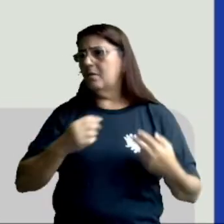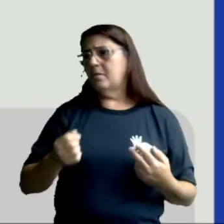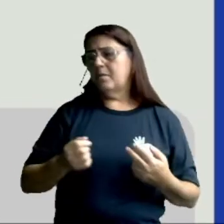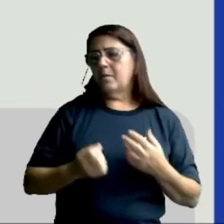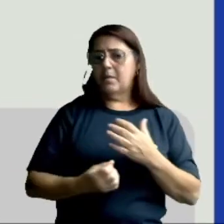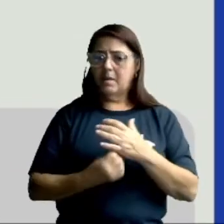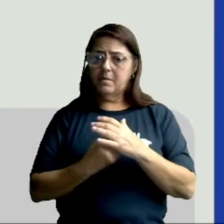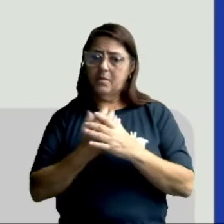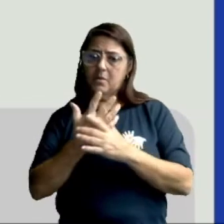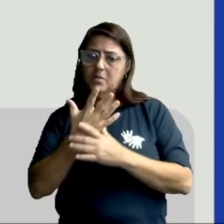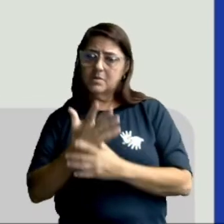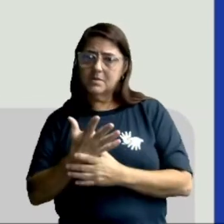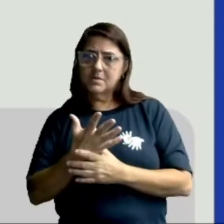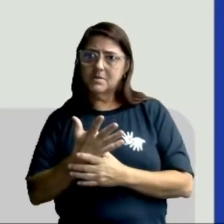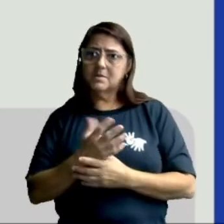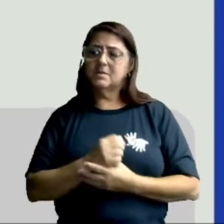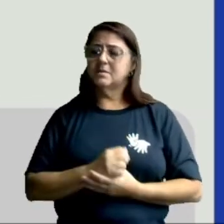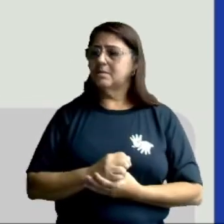da planta.